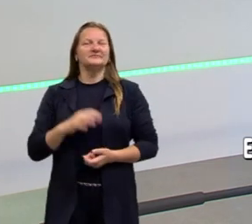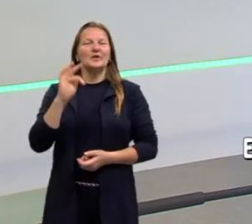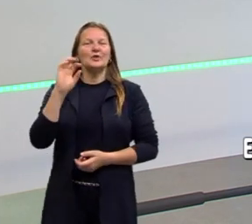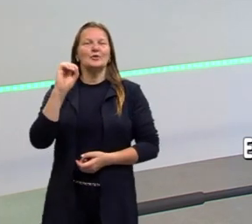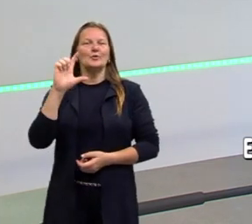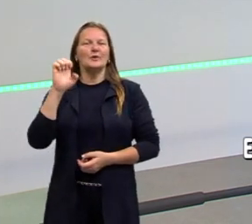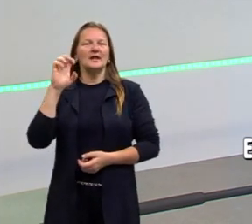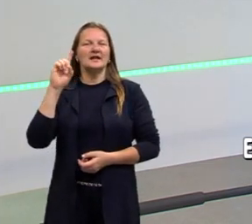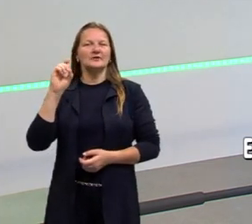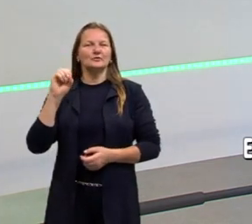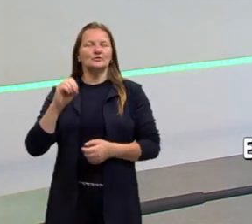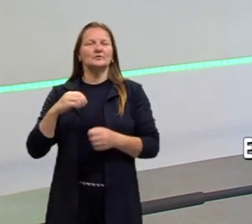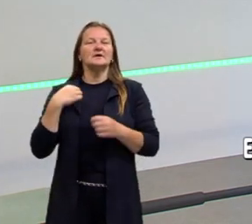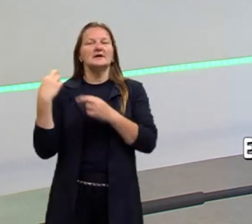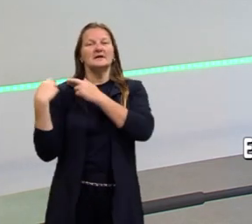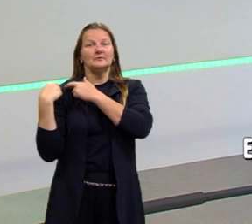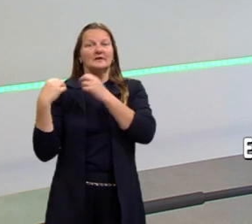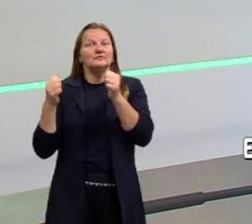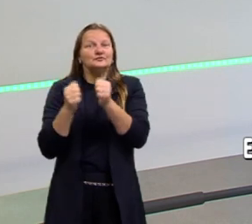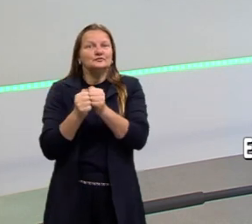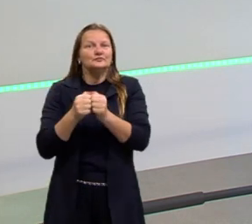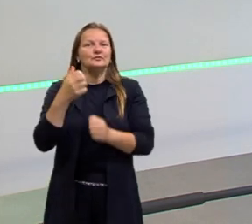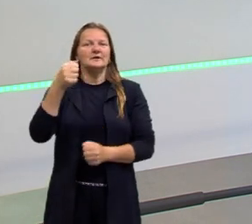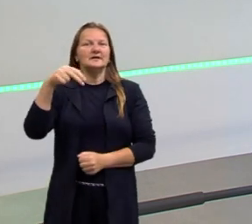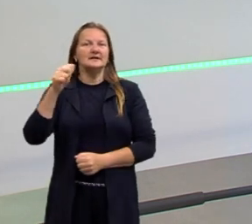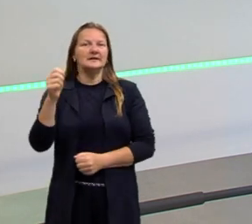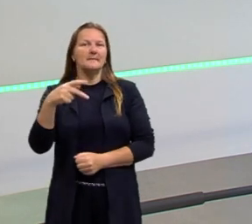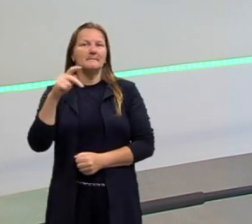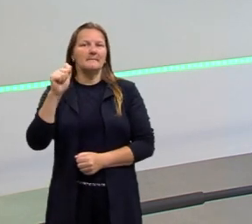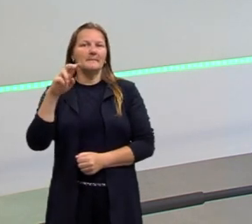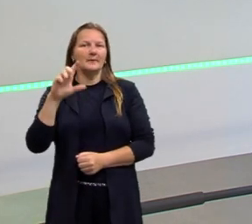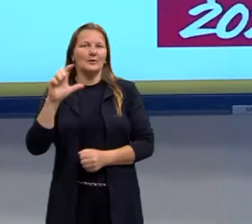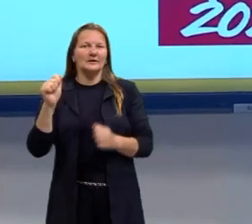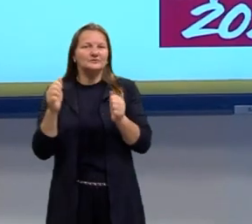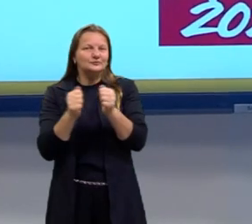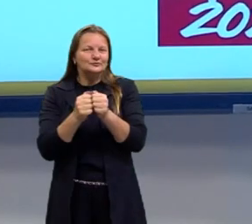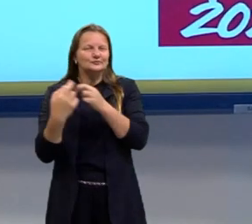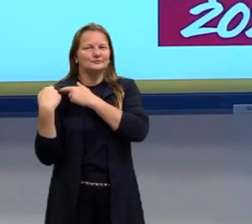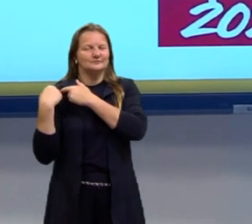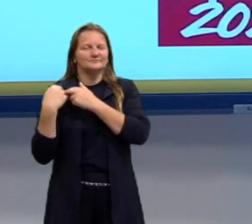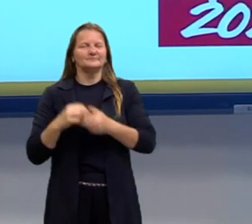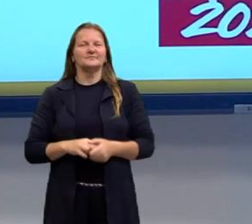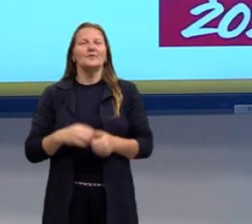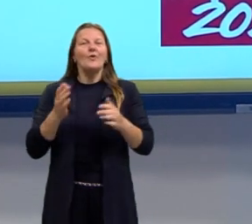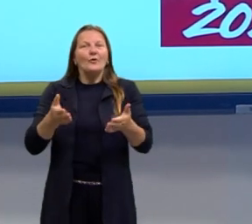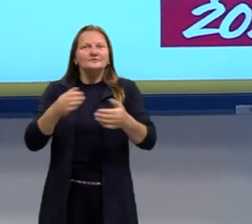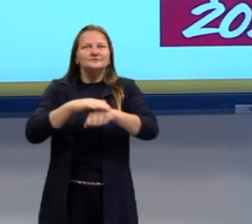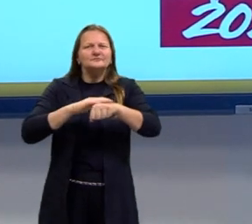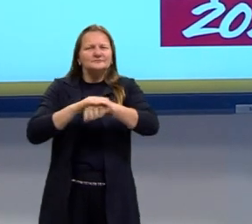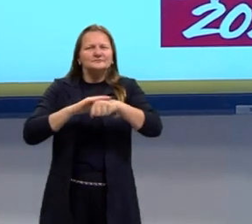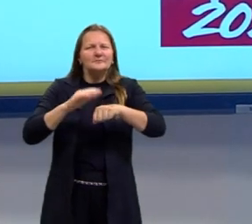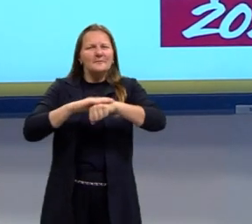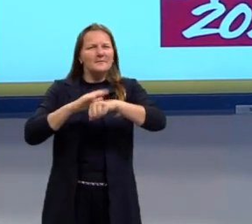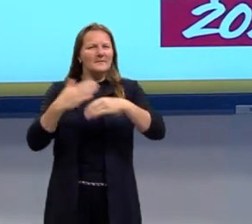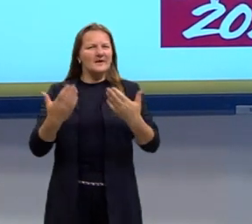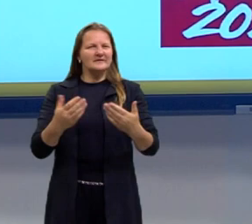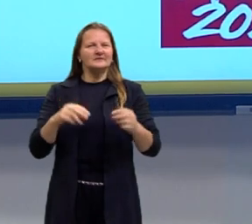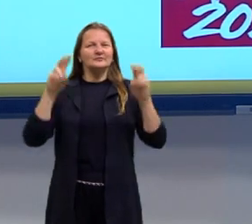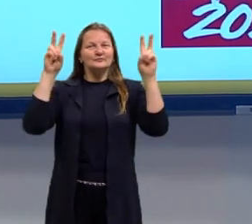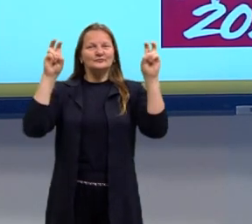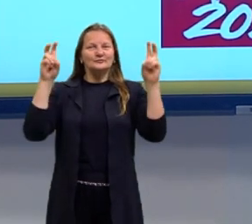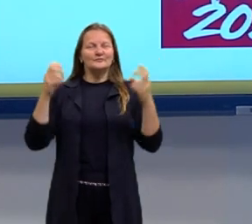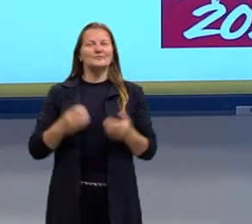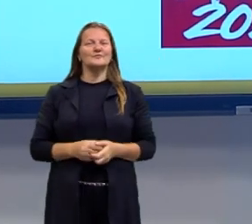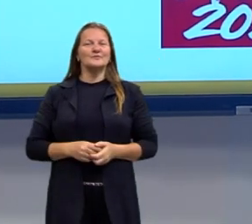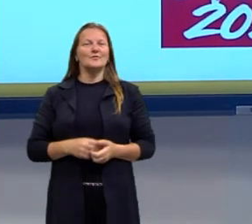curadora a professora Ana Paula Pires e hoje nós vamos conversar um pouquinho mais sobre esse idioma que